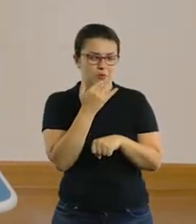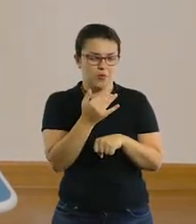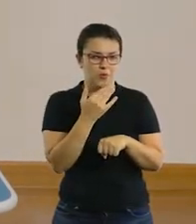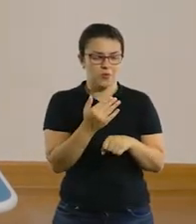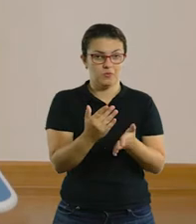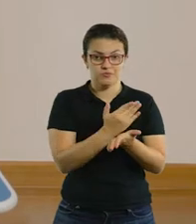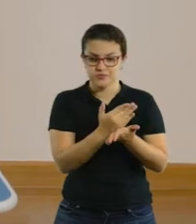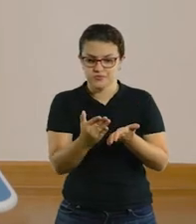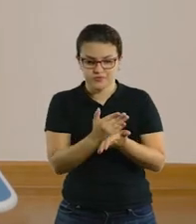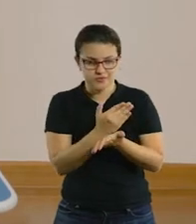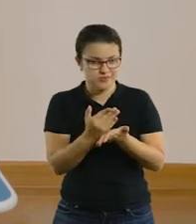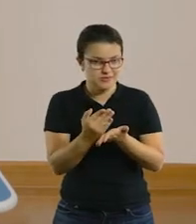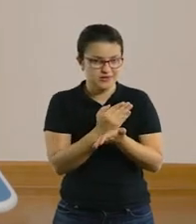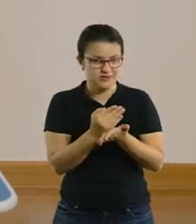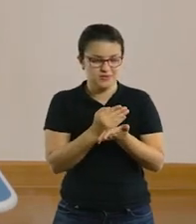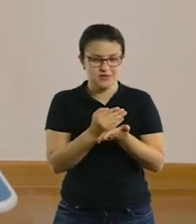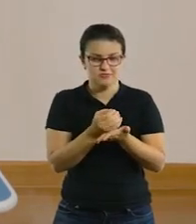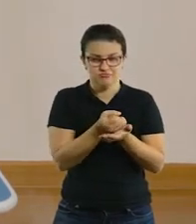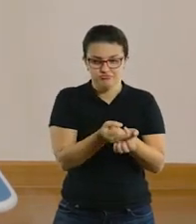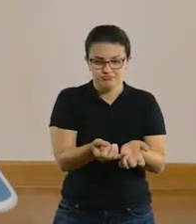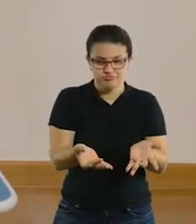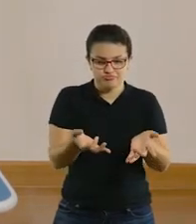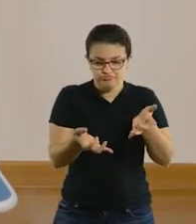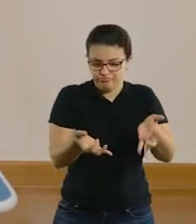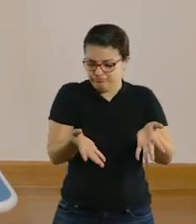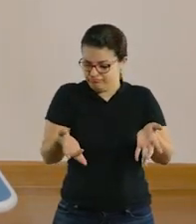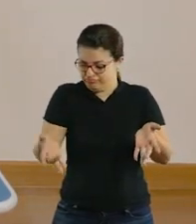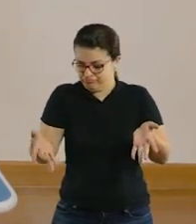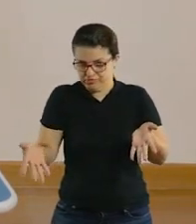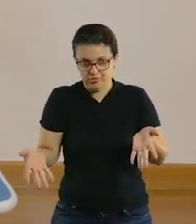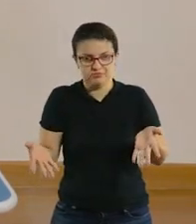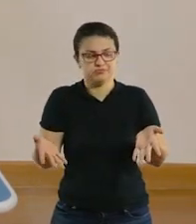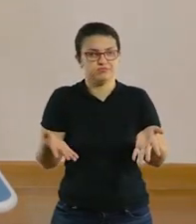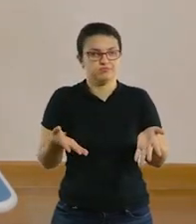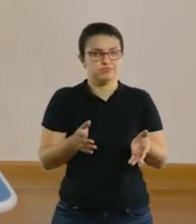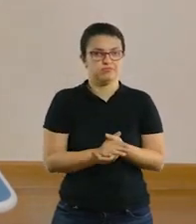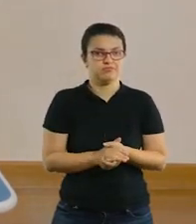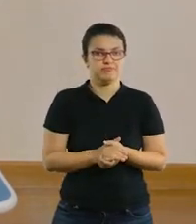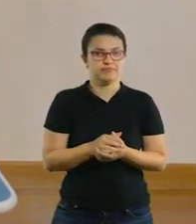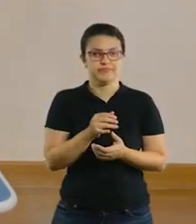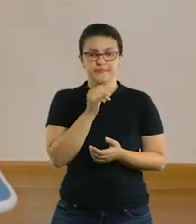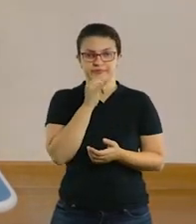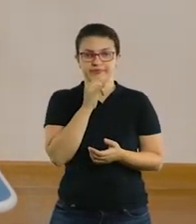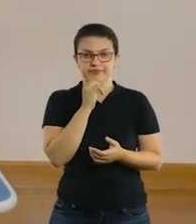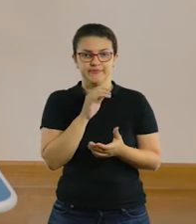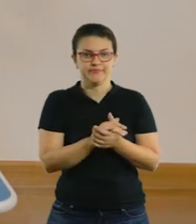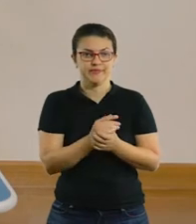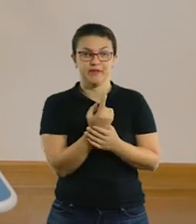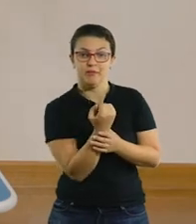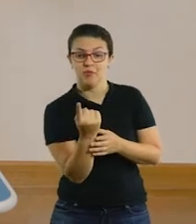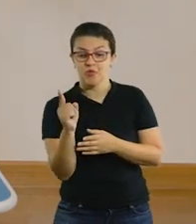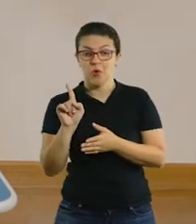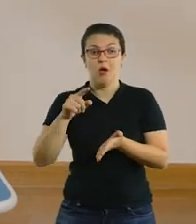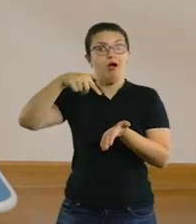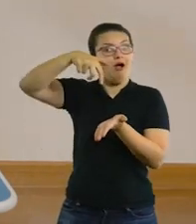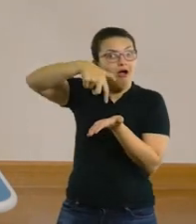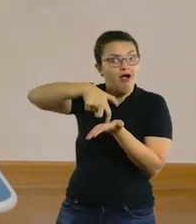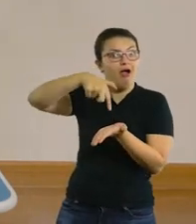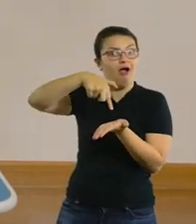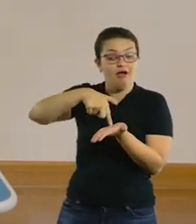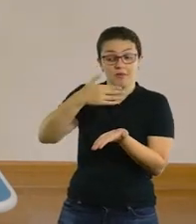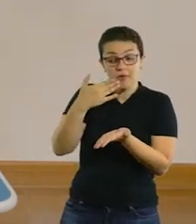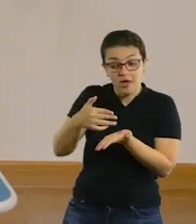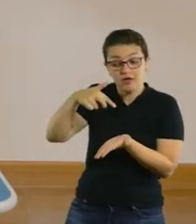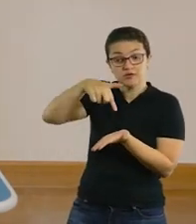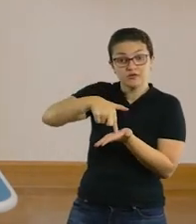Deixa bem separado, bem espaçado entre eles. E você pode fazer, acrescentar, dê um giro, pula com um pé só,